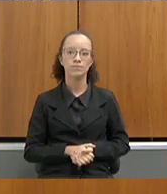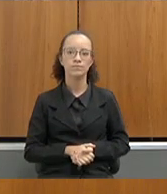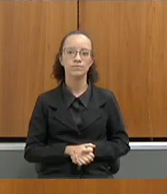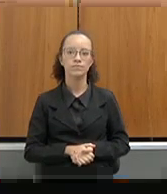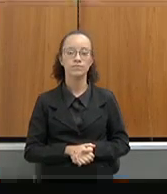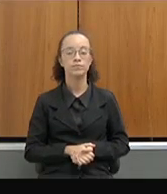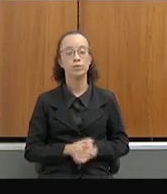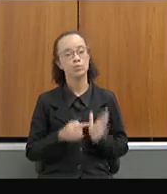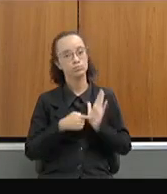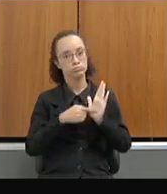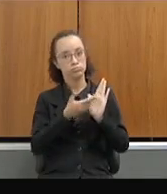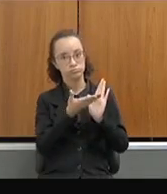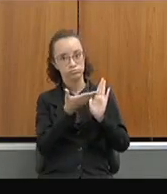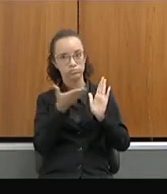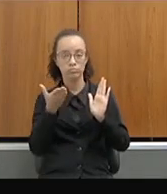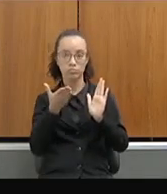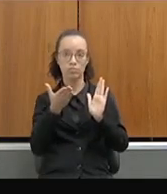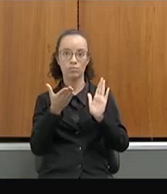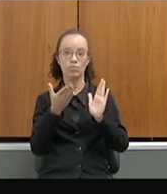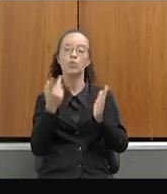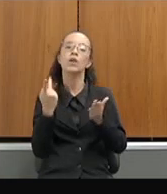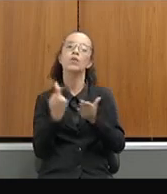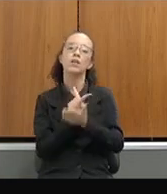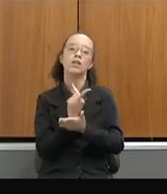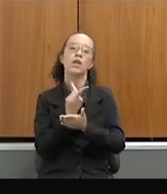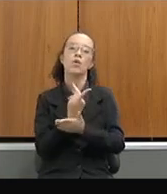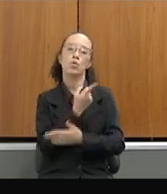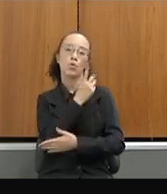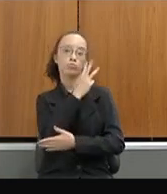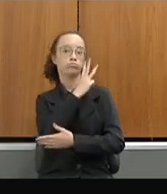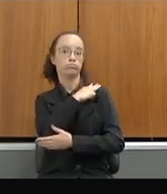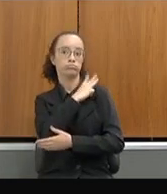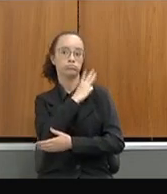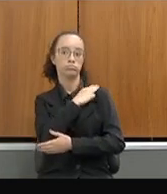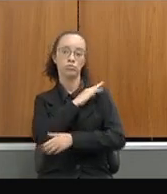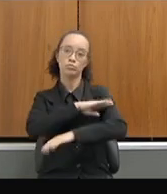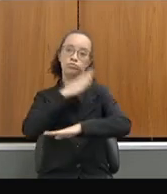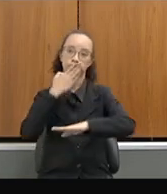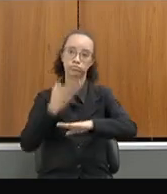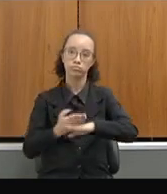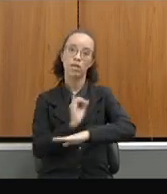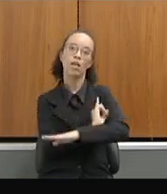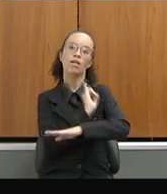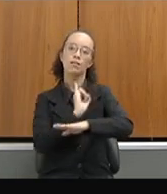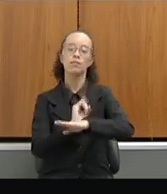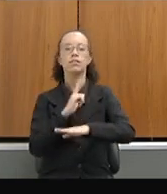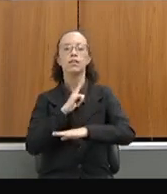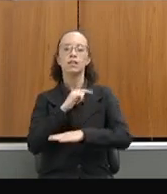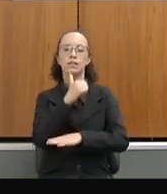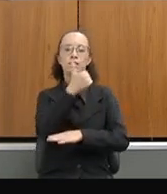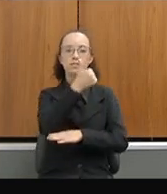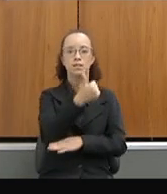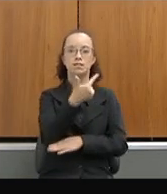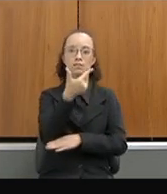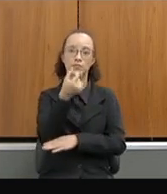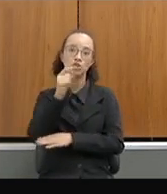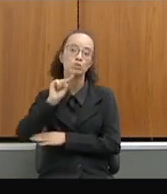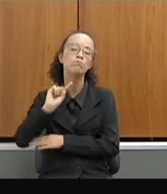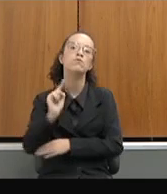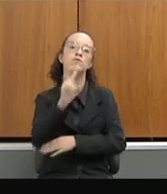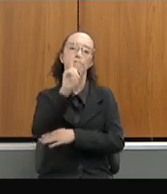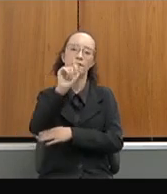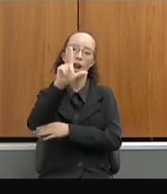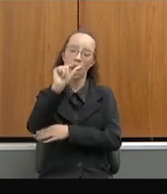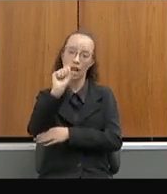Aqui eu trago a expansão do ensino médio em tempo integral. Hoje nós temos 120 mil vagas do ensino médio em tempo integral,